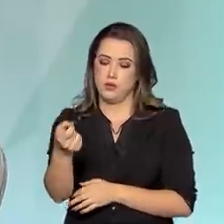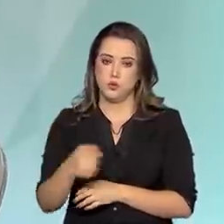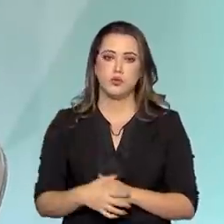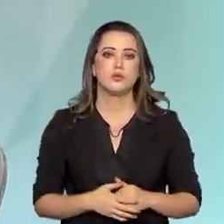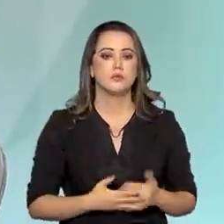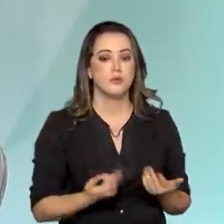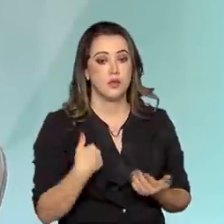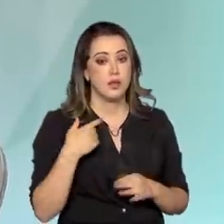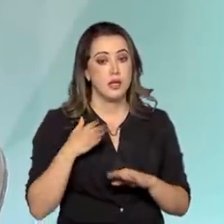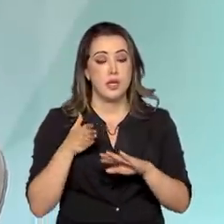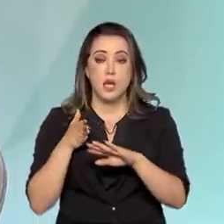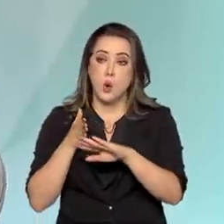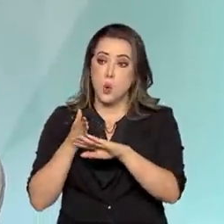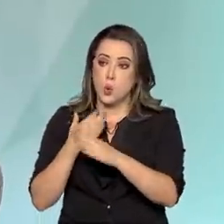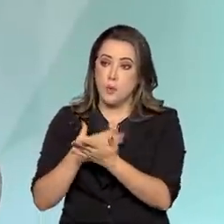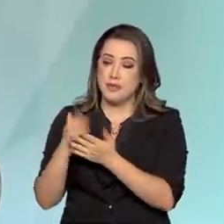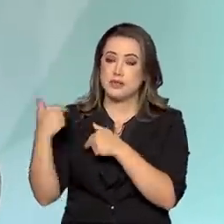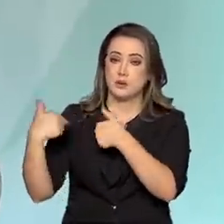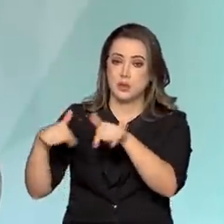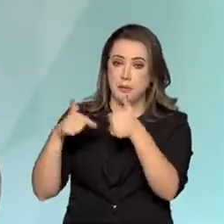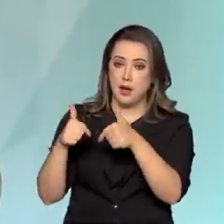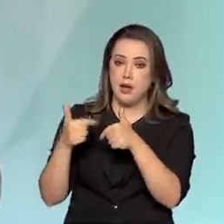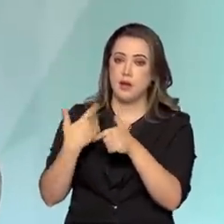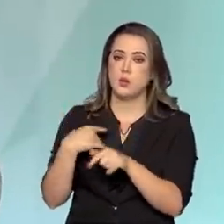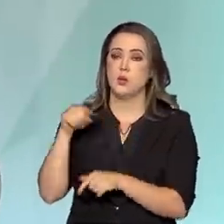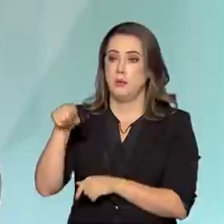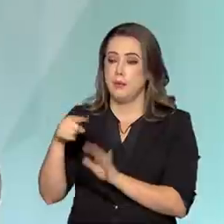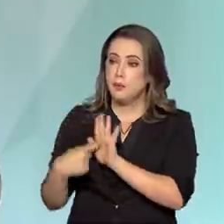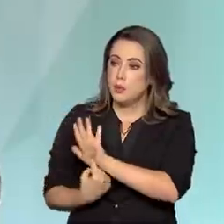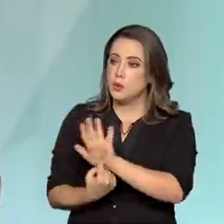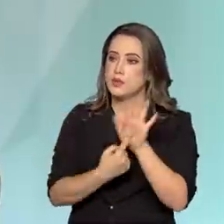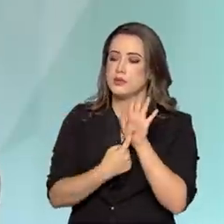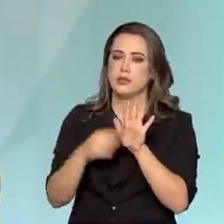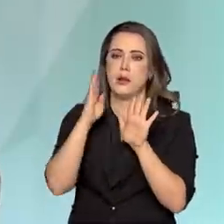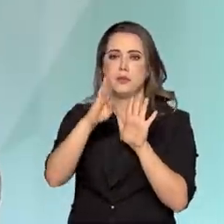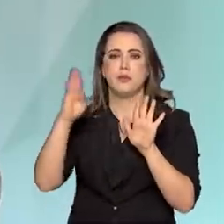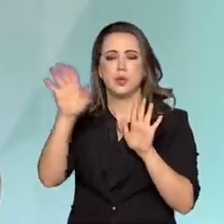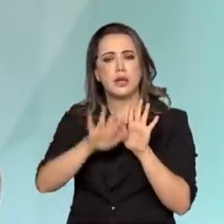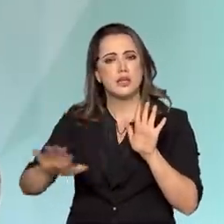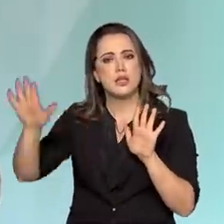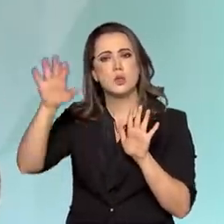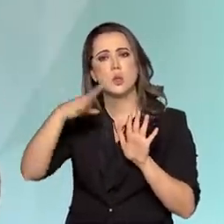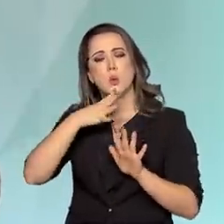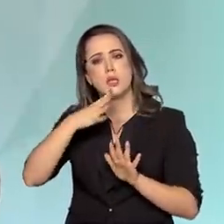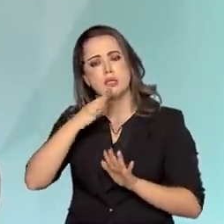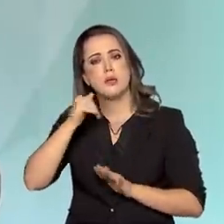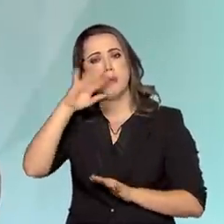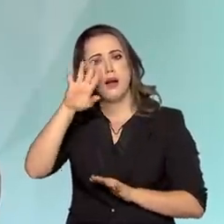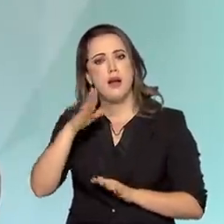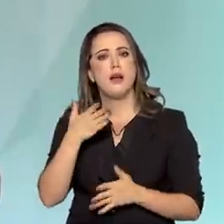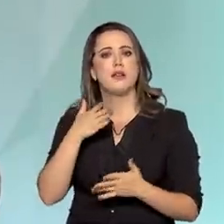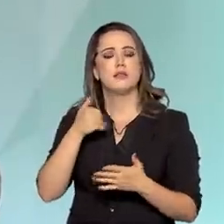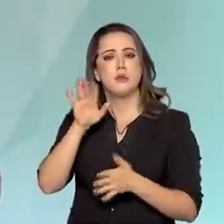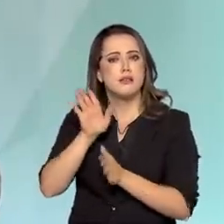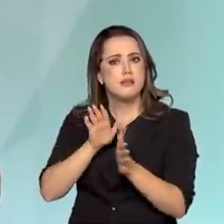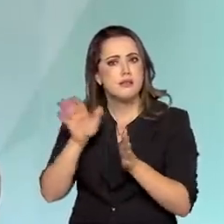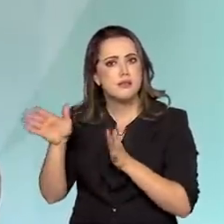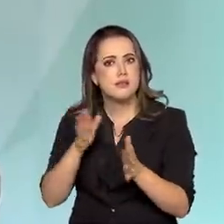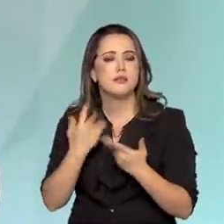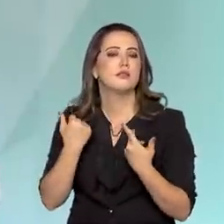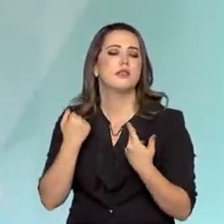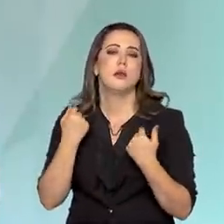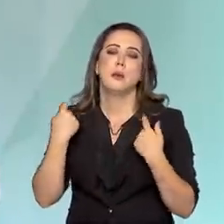também com essa missão, eu acho que a Biblioteca Nacional precisava ser mais conhecida pelo Brasil inteiro, precisava ser mais acessível, precisava, digamos assim,